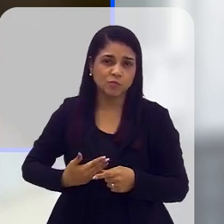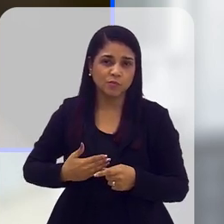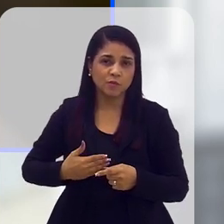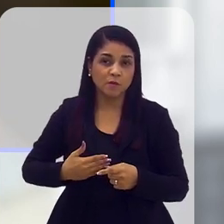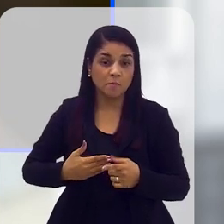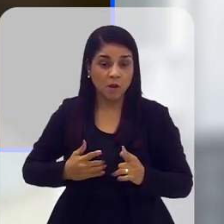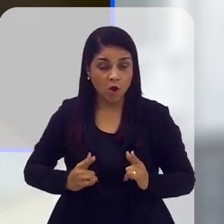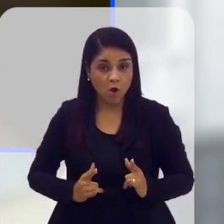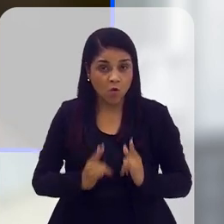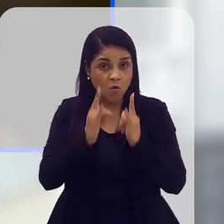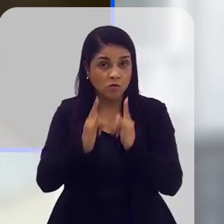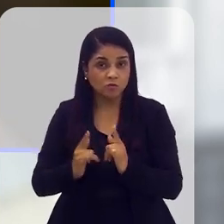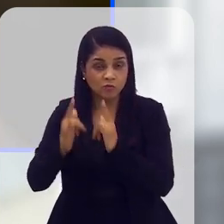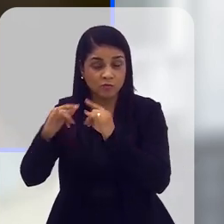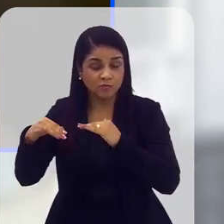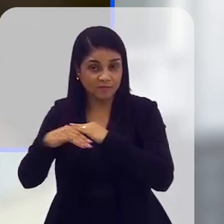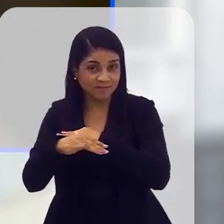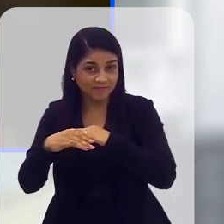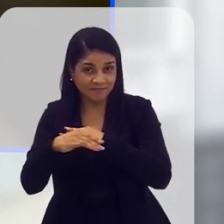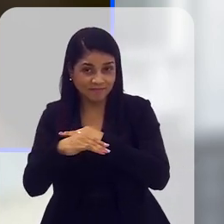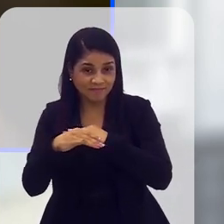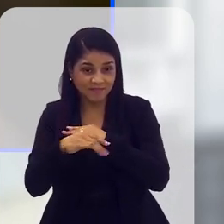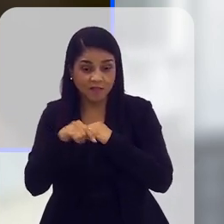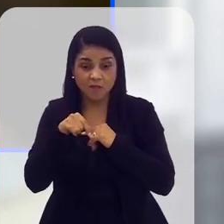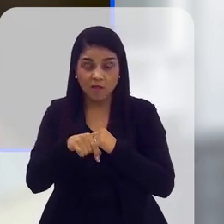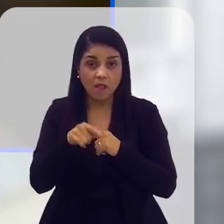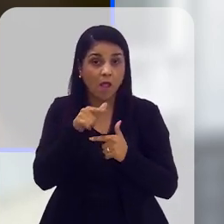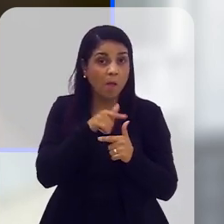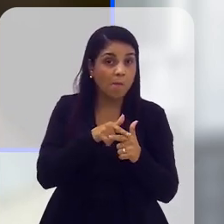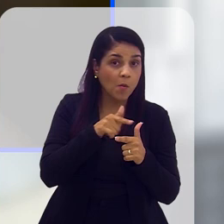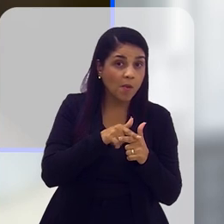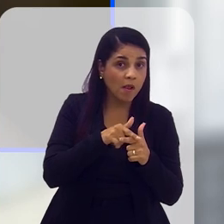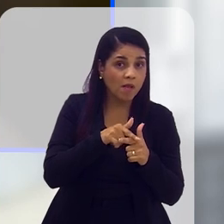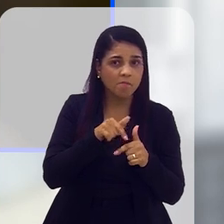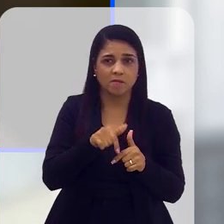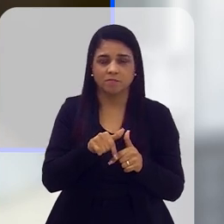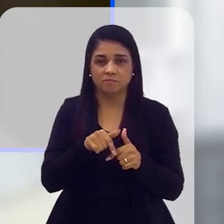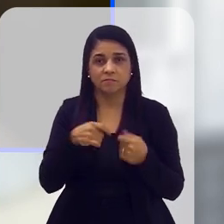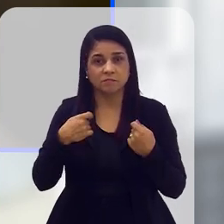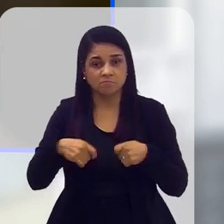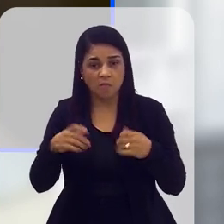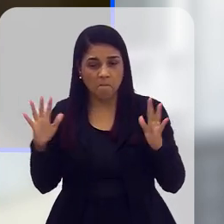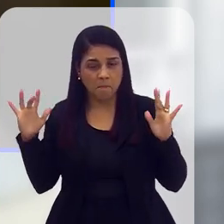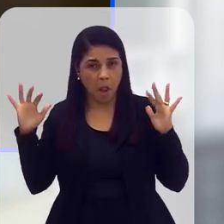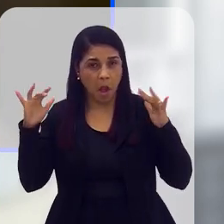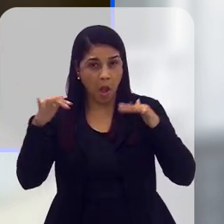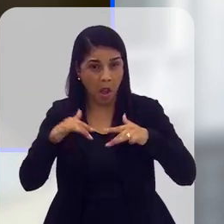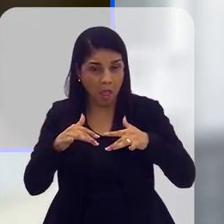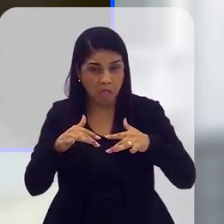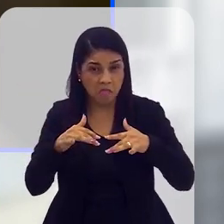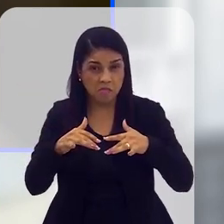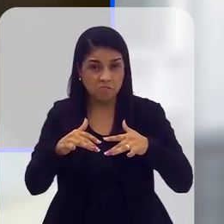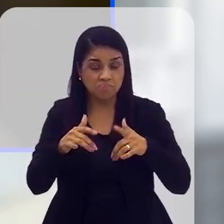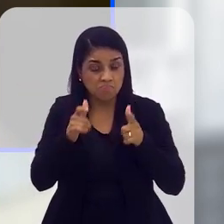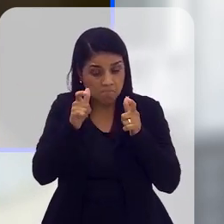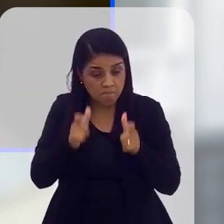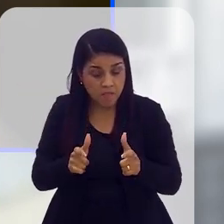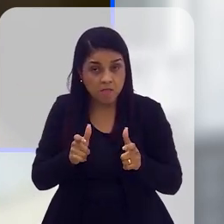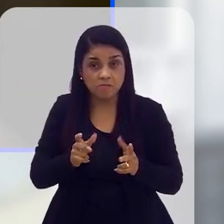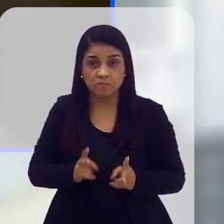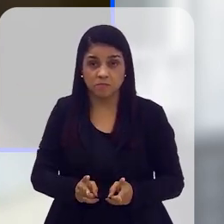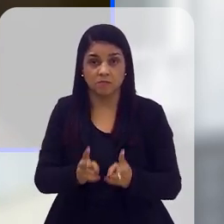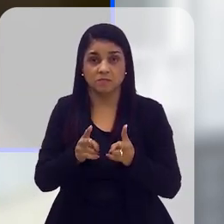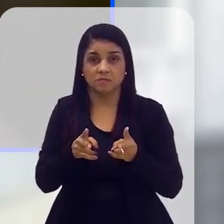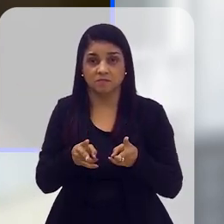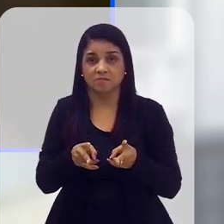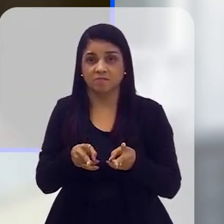foram voltadas para a construção de metrópoles. Até que ponto que a metrópole já não é um problema por si só, né? Você aglomerar muitas pessoas